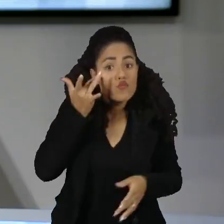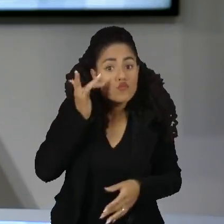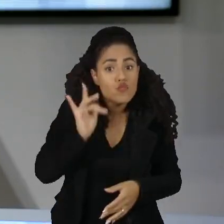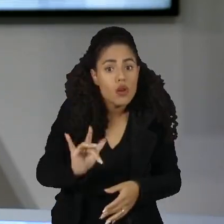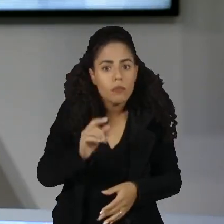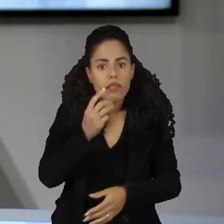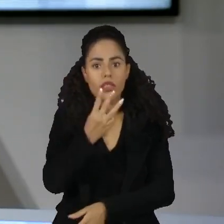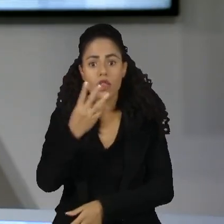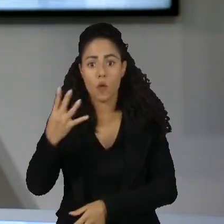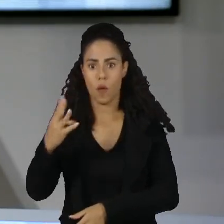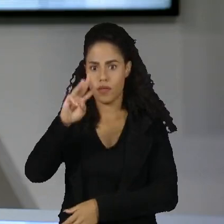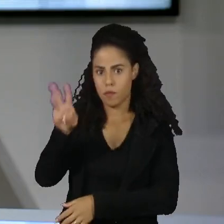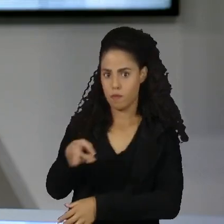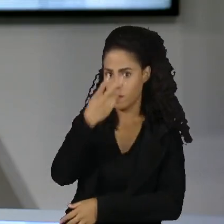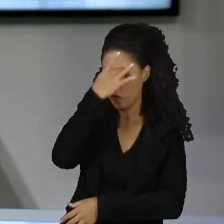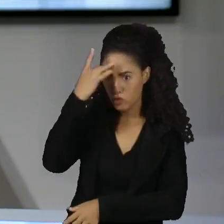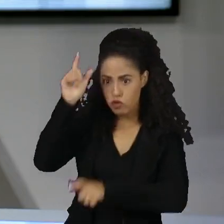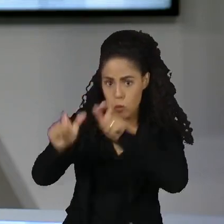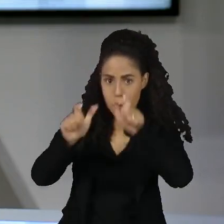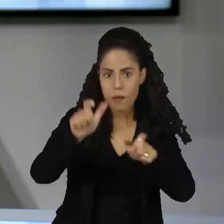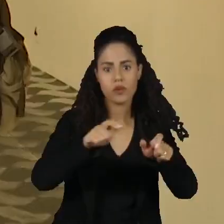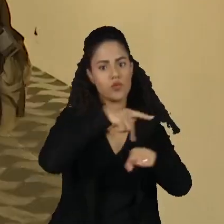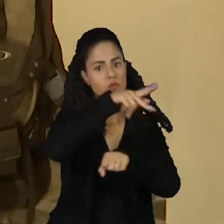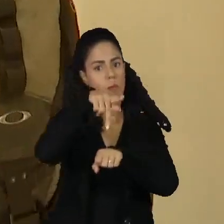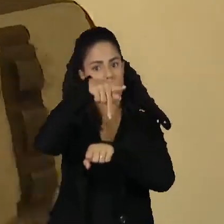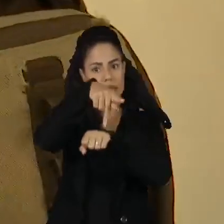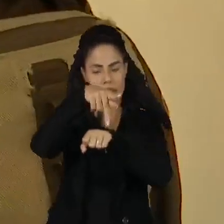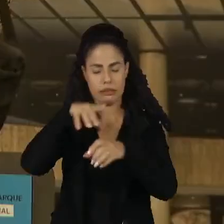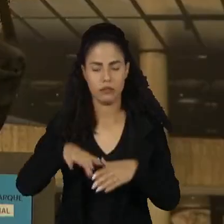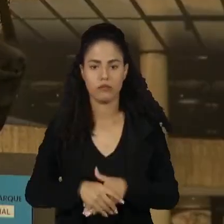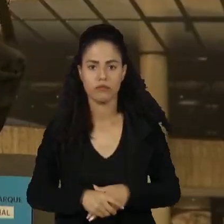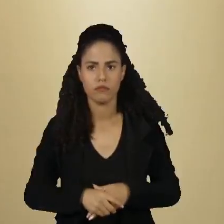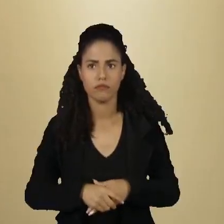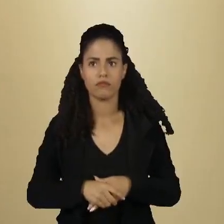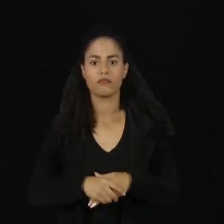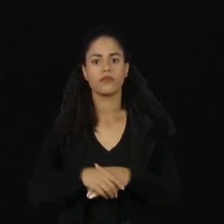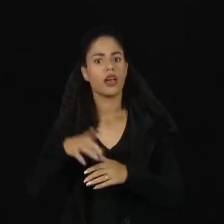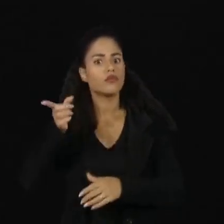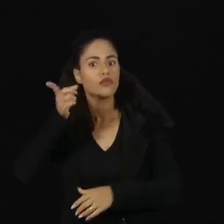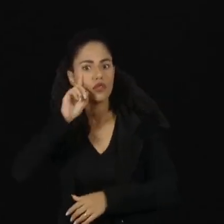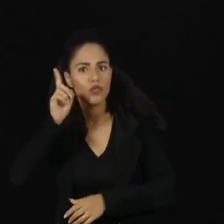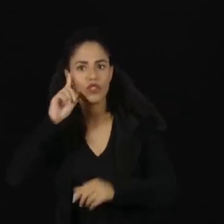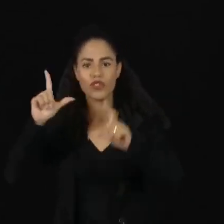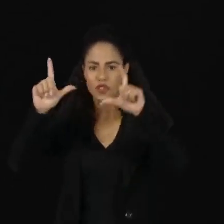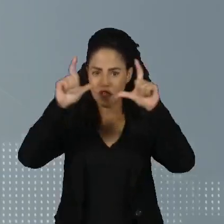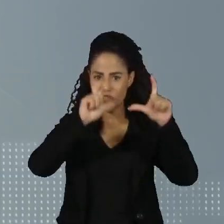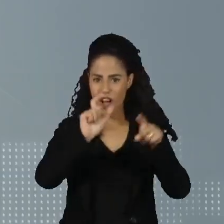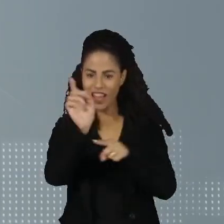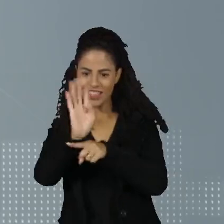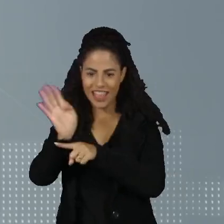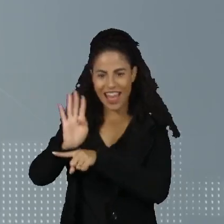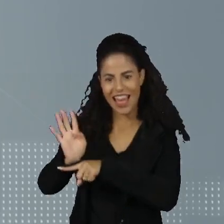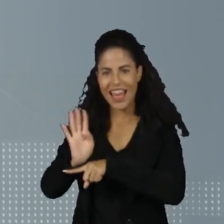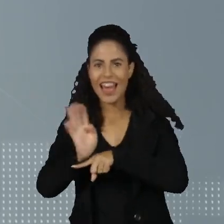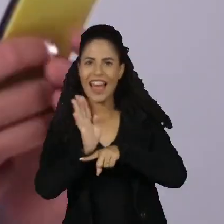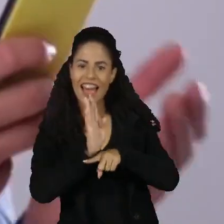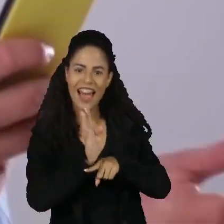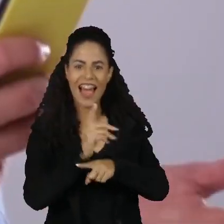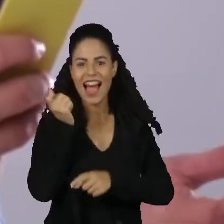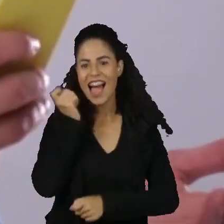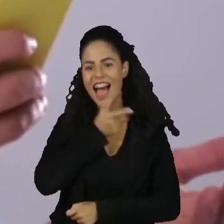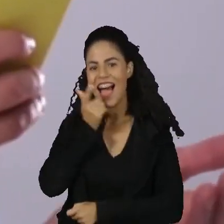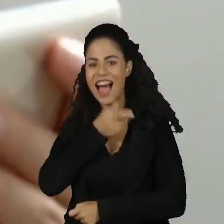São 34 milhões de pessoas no país. No vai e vem das fotos, dancinhas e memes, elas estão lá.